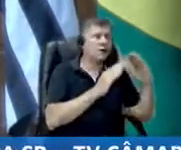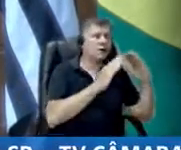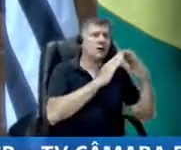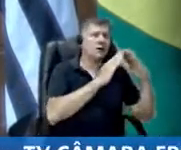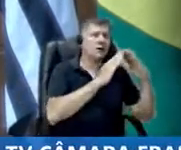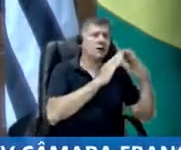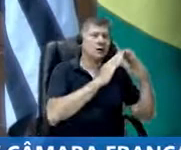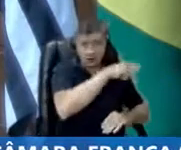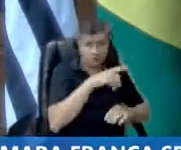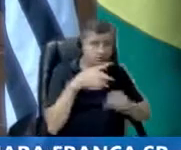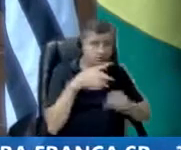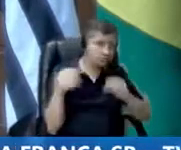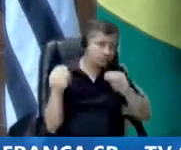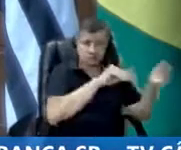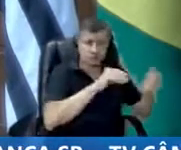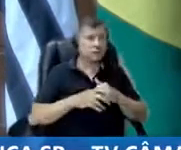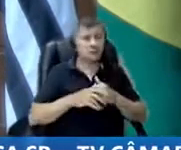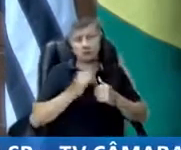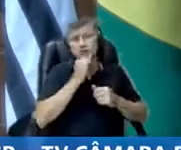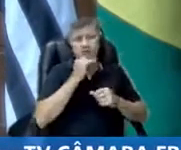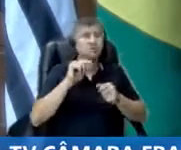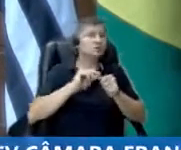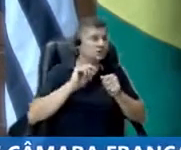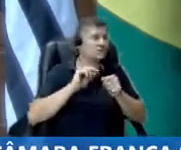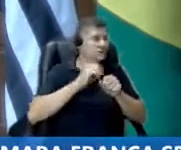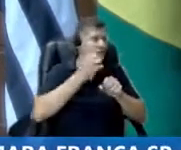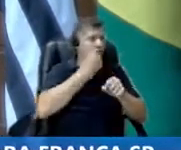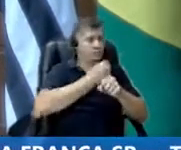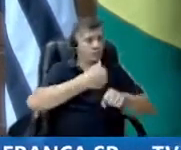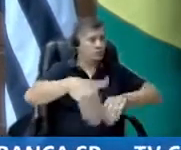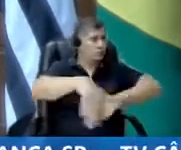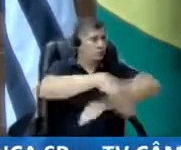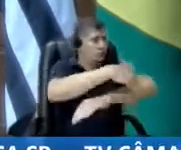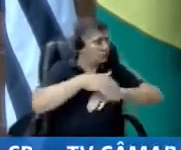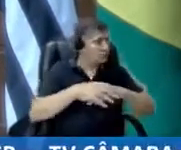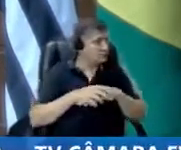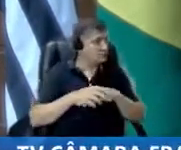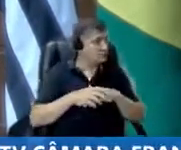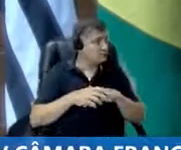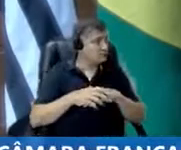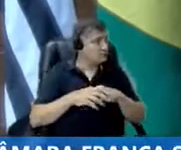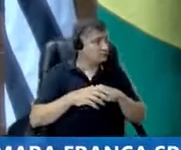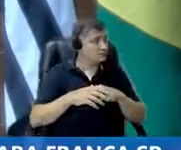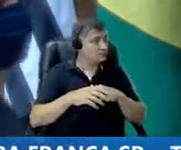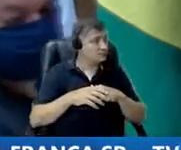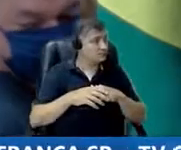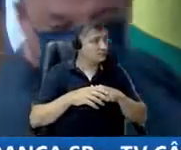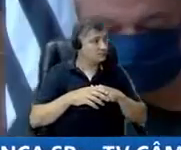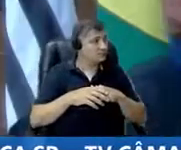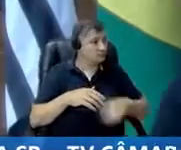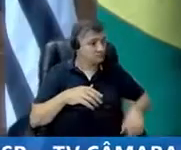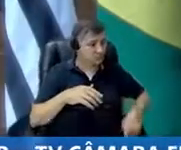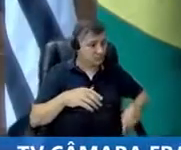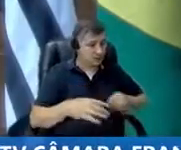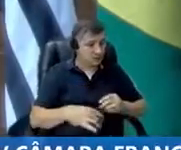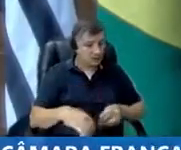foi feito os guarda-rei dos Corgos, foi feito com uma sobra da Câmara Municipal. Vê que